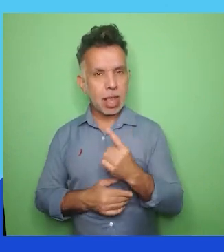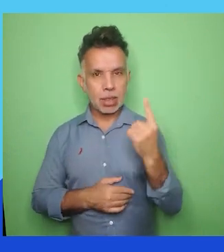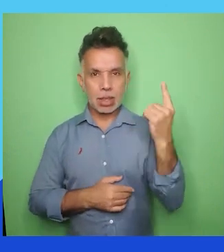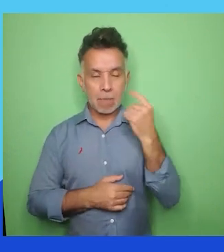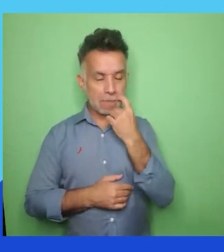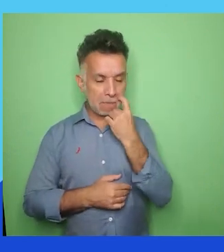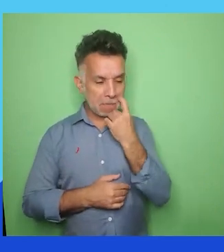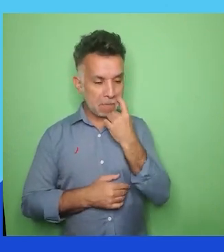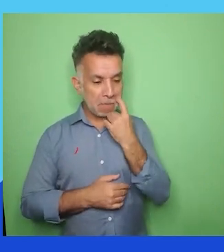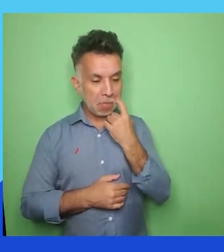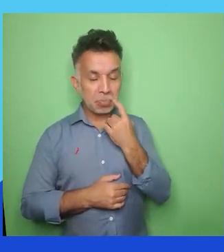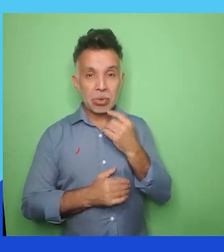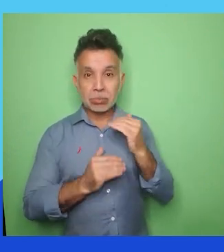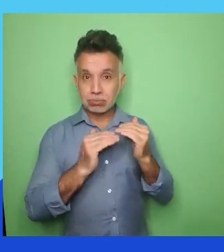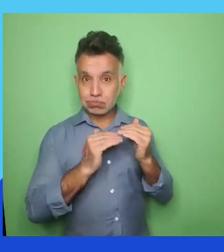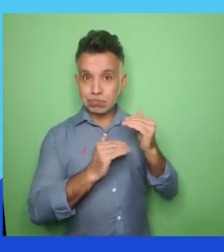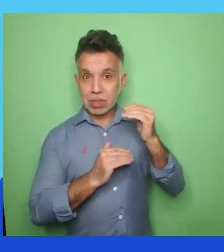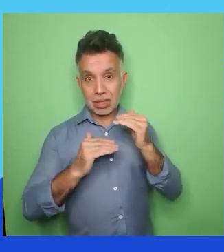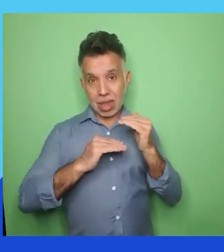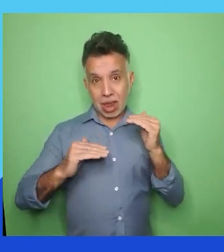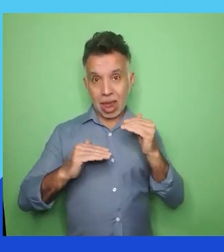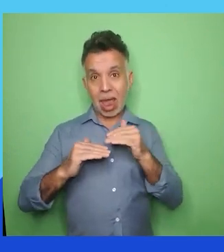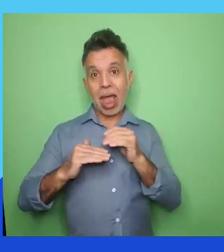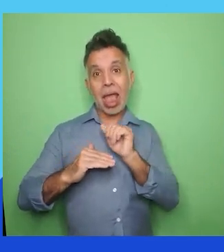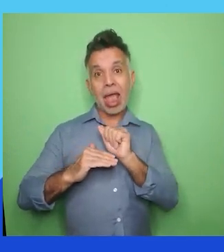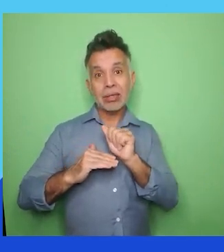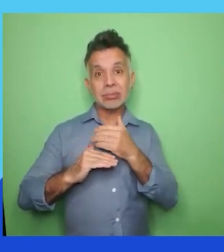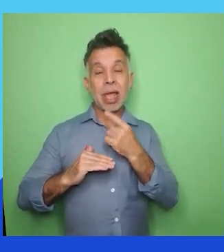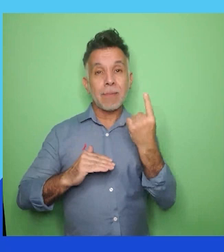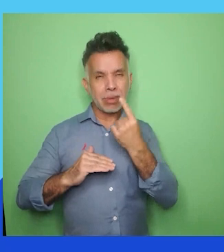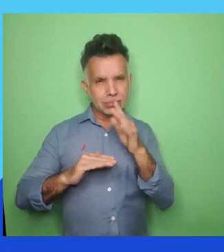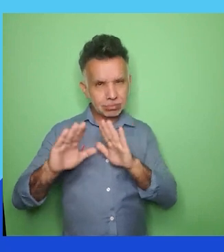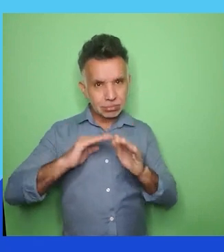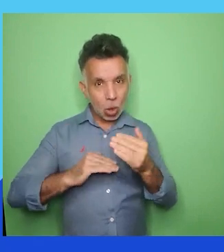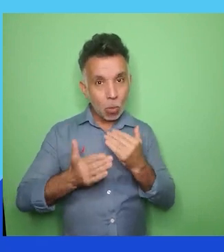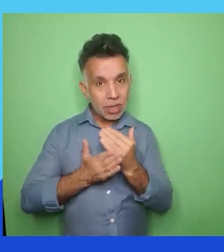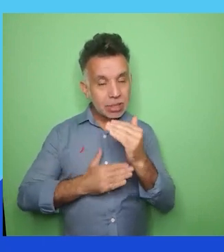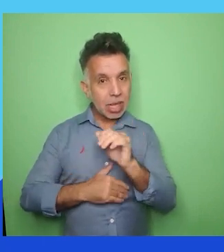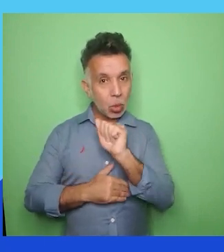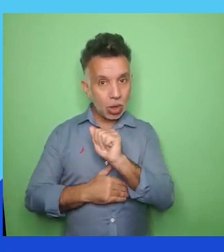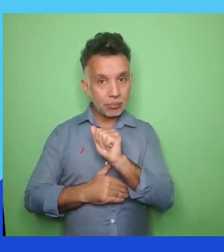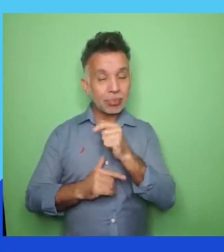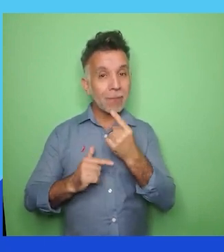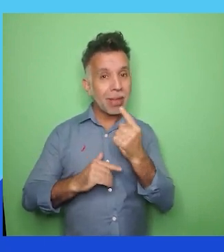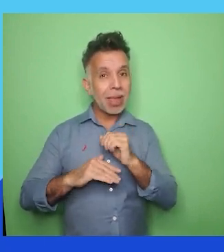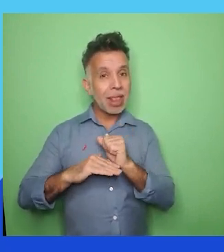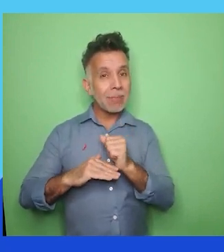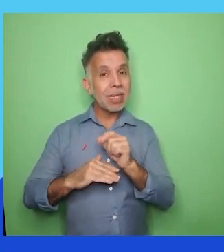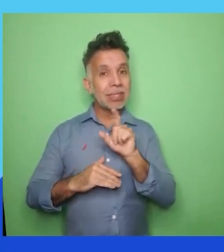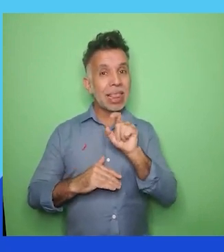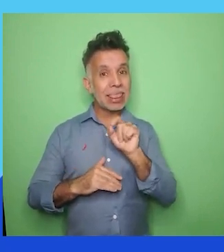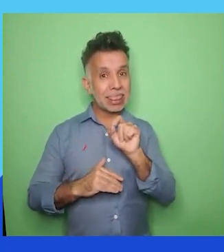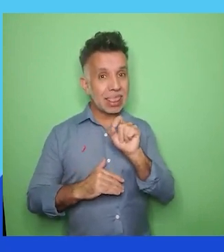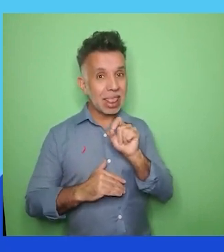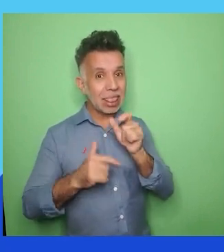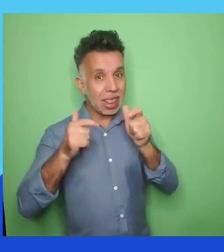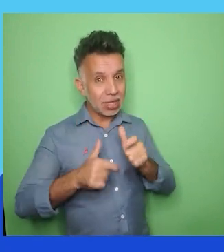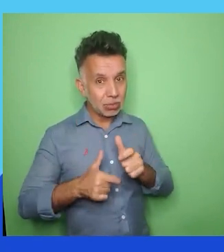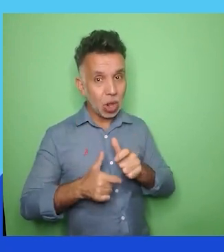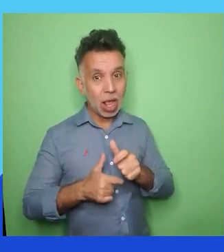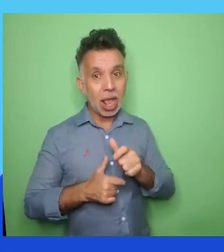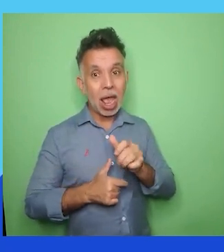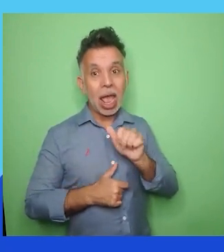Preparados? A primeira empresa na categoria médio porte é a Accio. Meus parabéns! Seguido pela